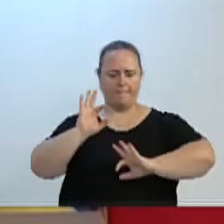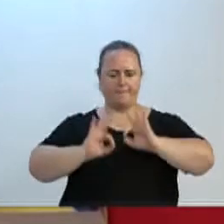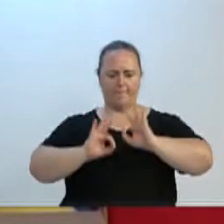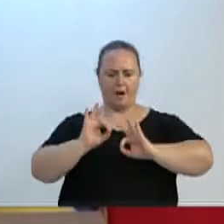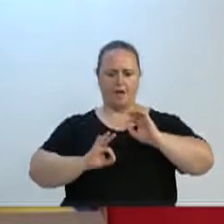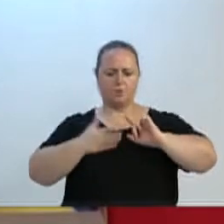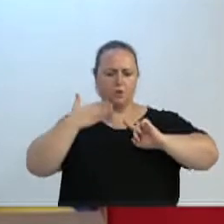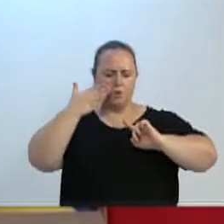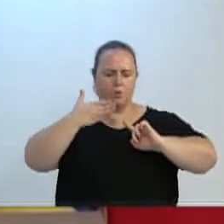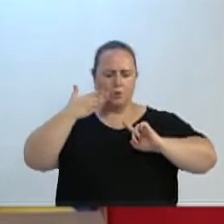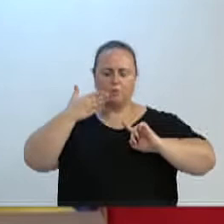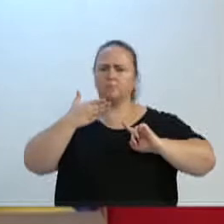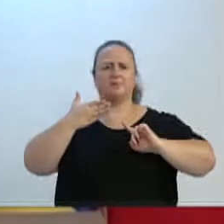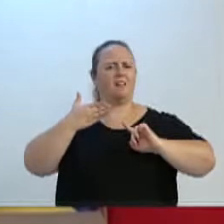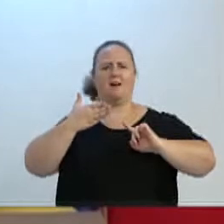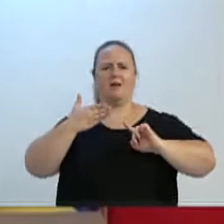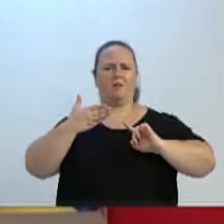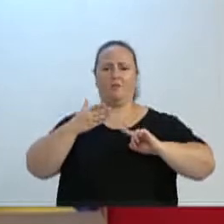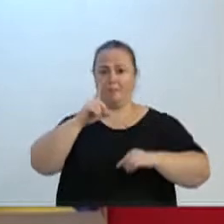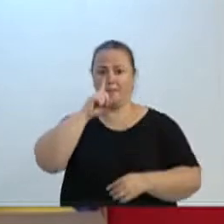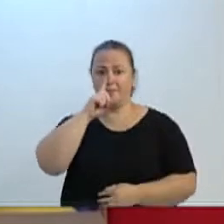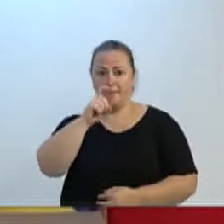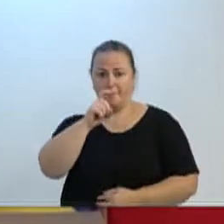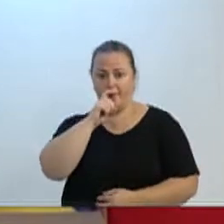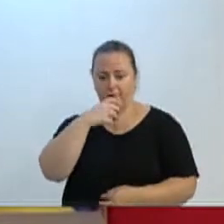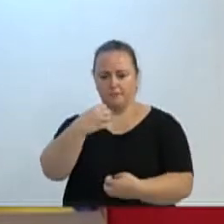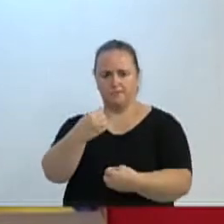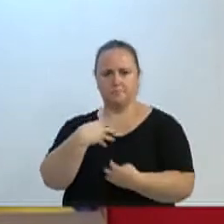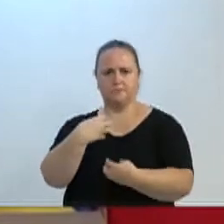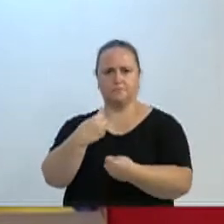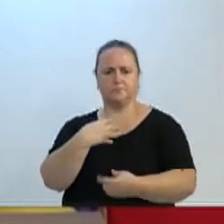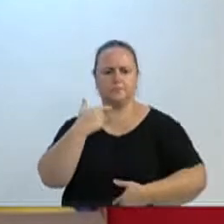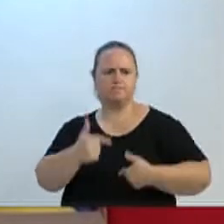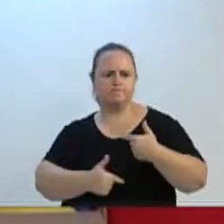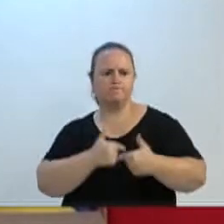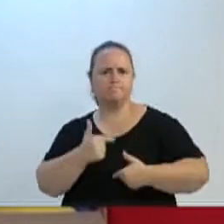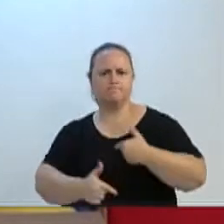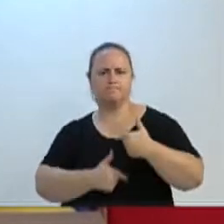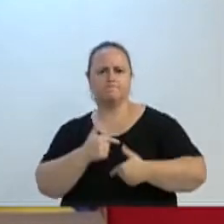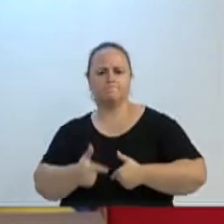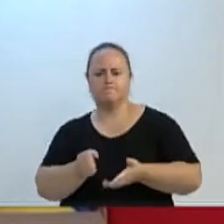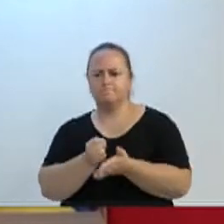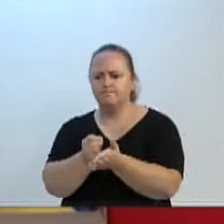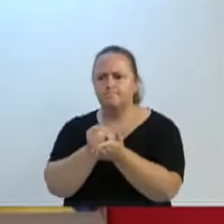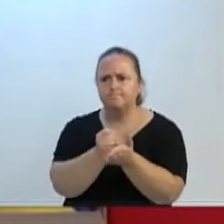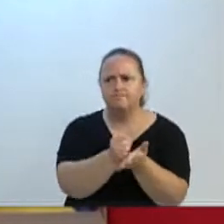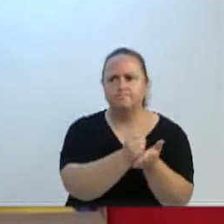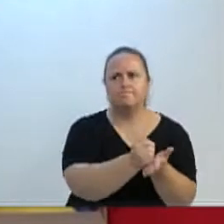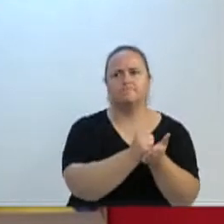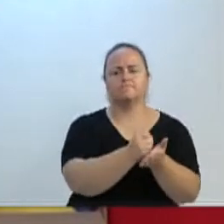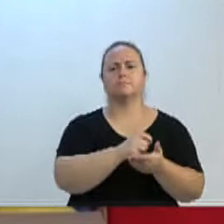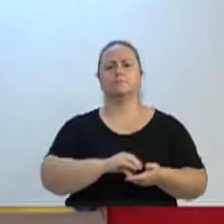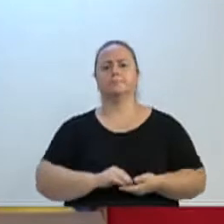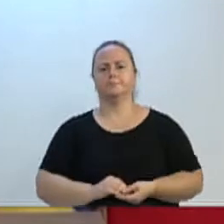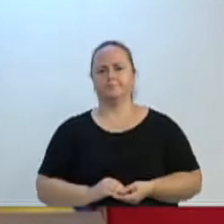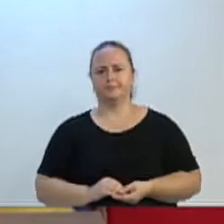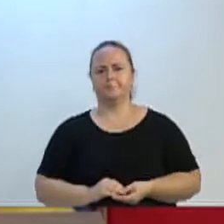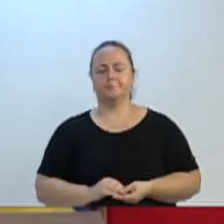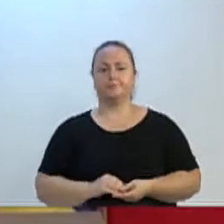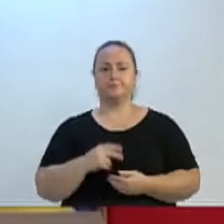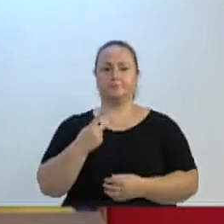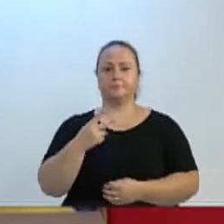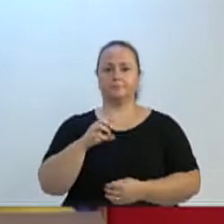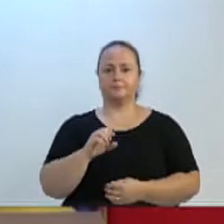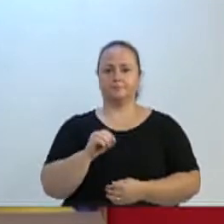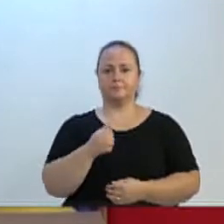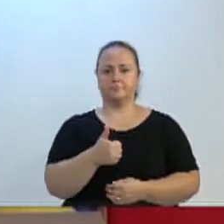preparado, meus pais me prepararam para trabalhar em prol da nossa cidade. Em 2013, tive a oportunidade